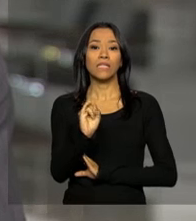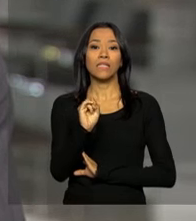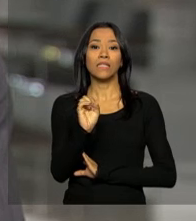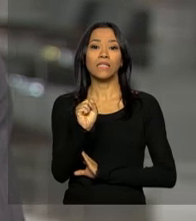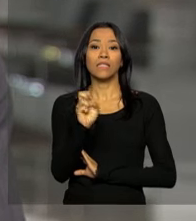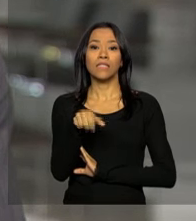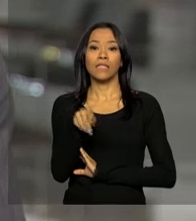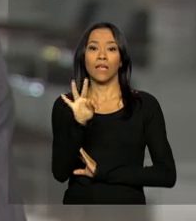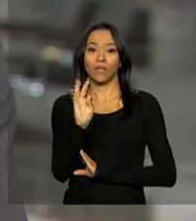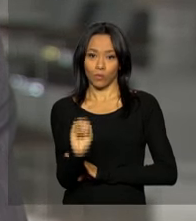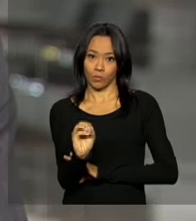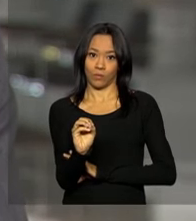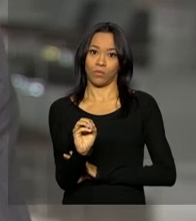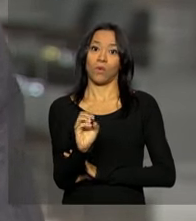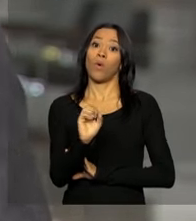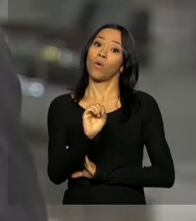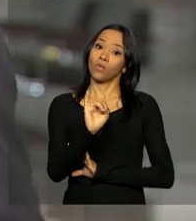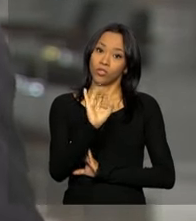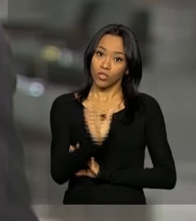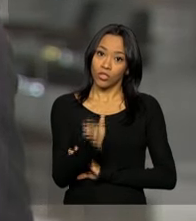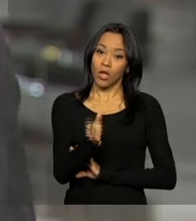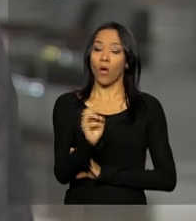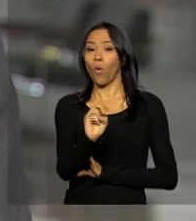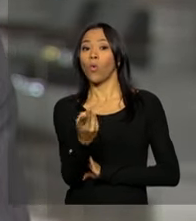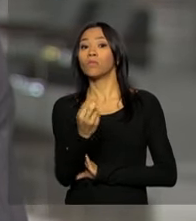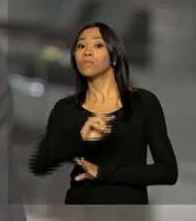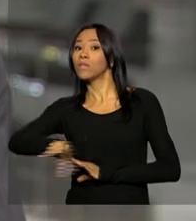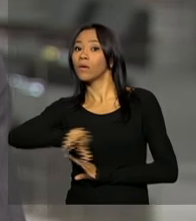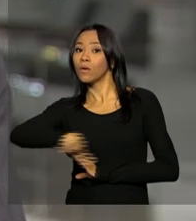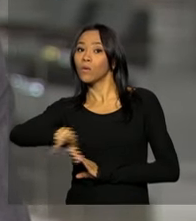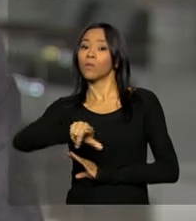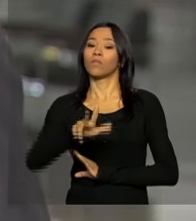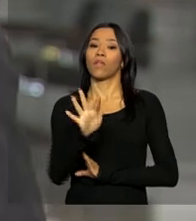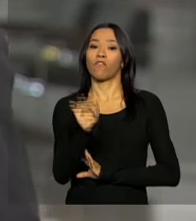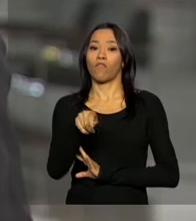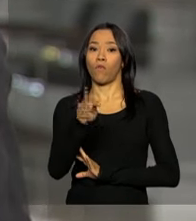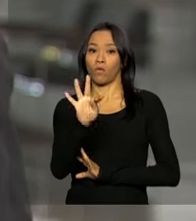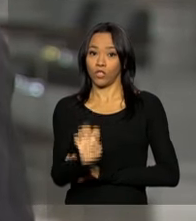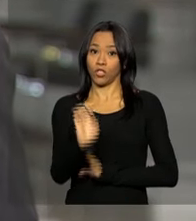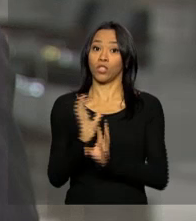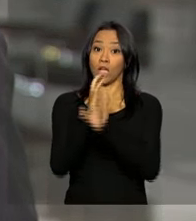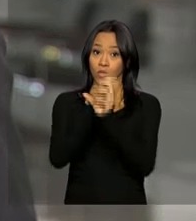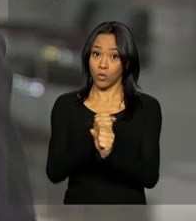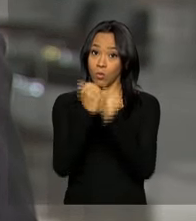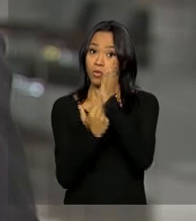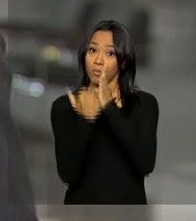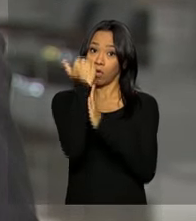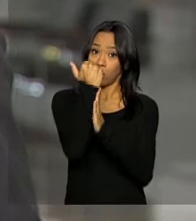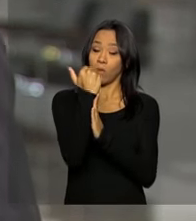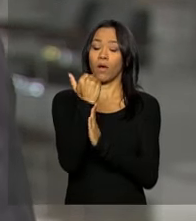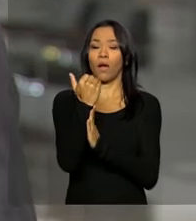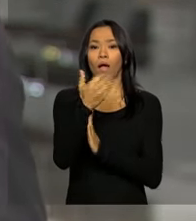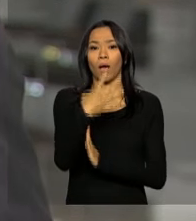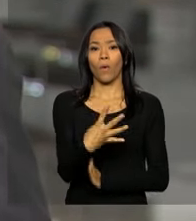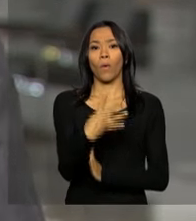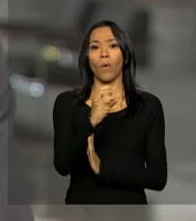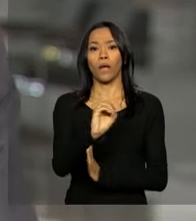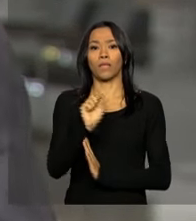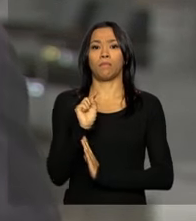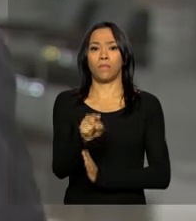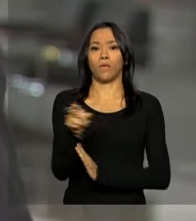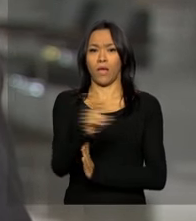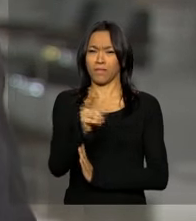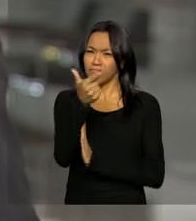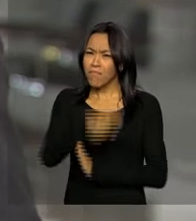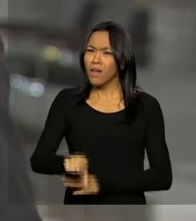não tributáveis ou tributados exclusivamente na fonte, cuja soma foi superior a R$ 40 mil. Mais